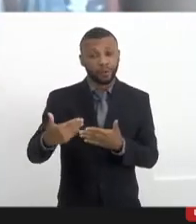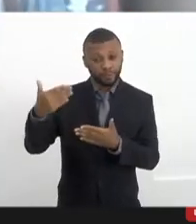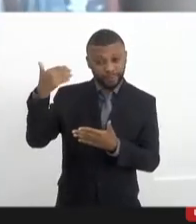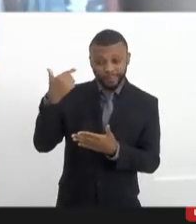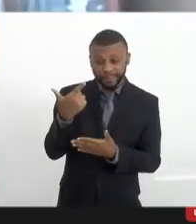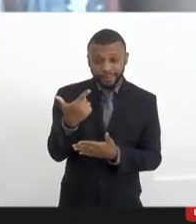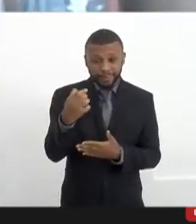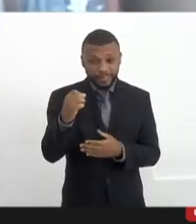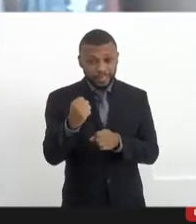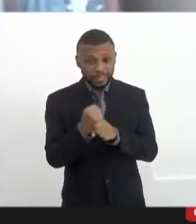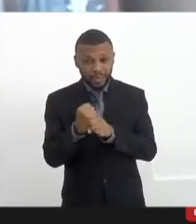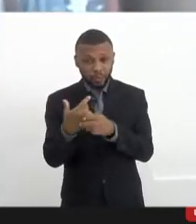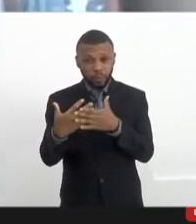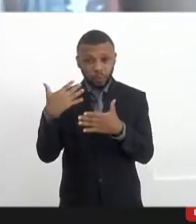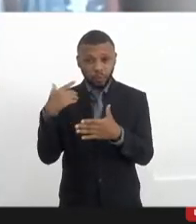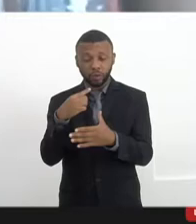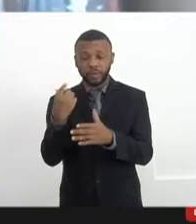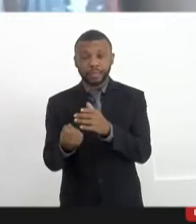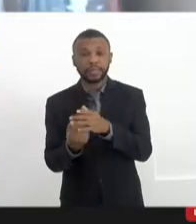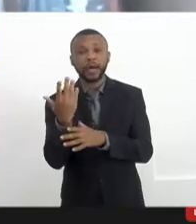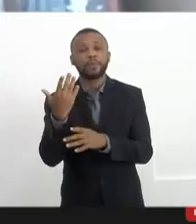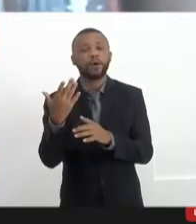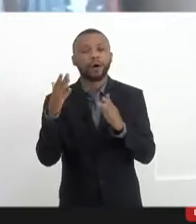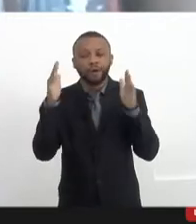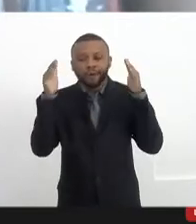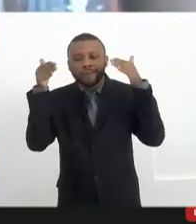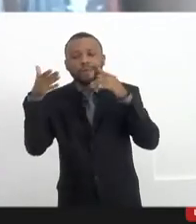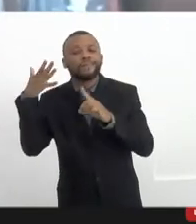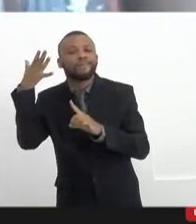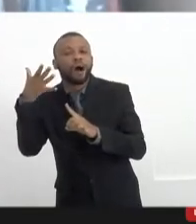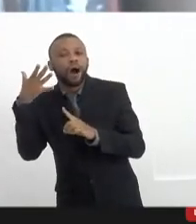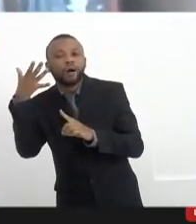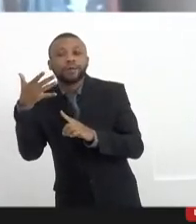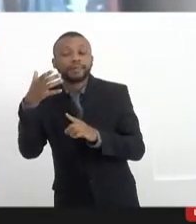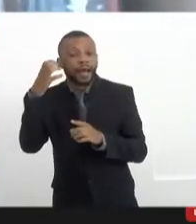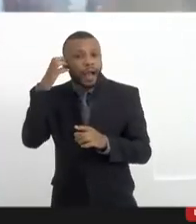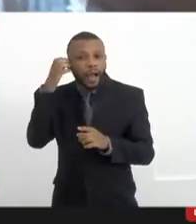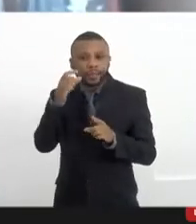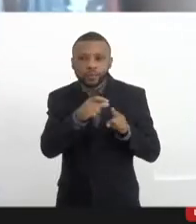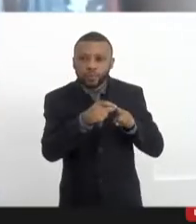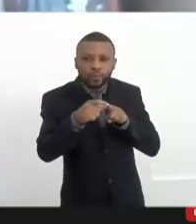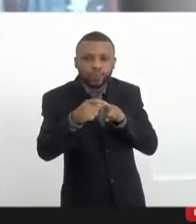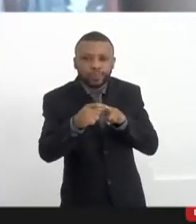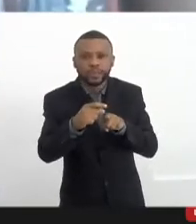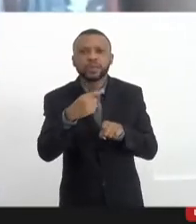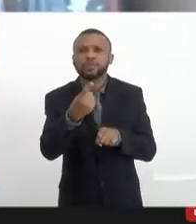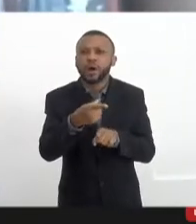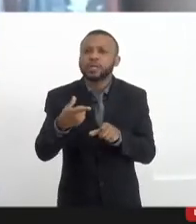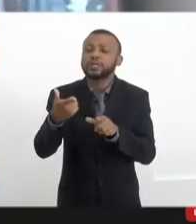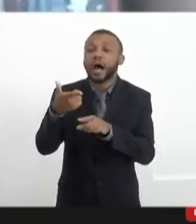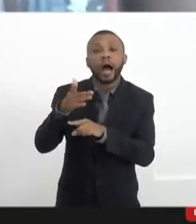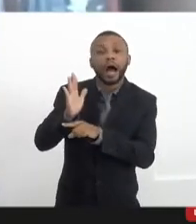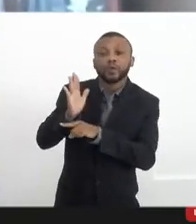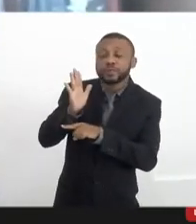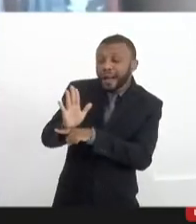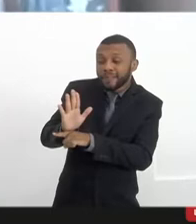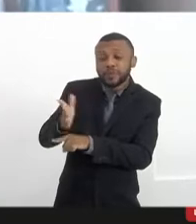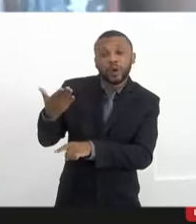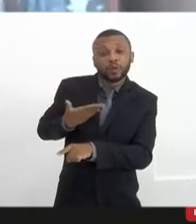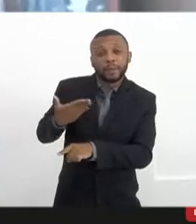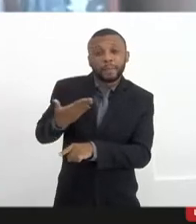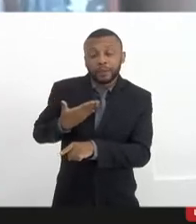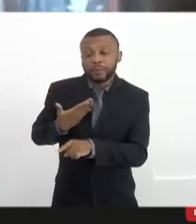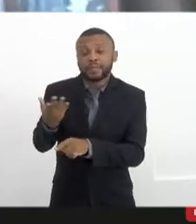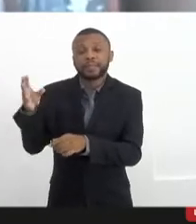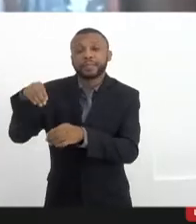Fórum de Defesa das Rádios e Trevisas Comunitárias, a gente tirava nossos companheiros de camburão da Polícia Federal. E uma das